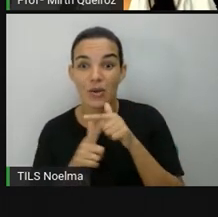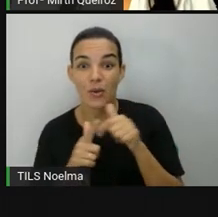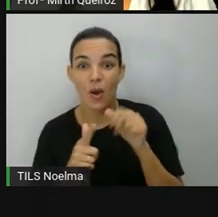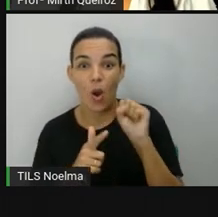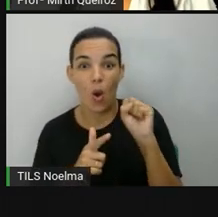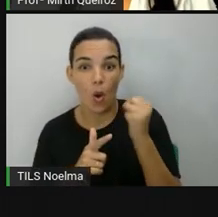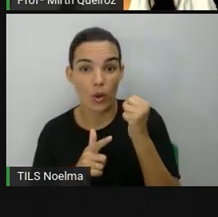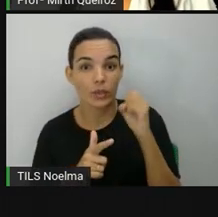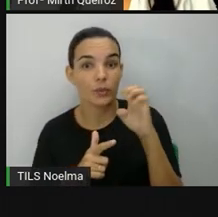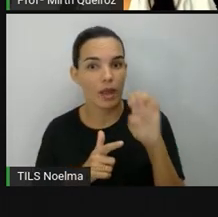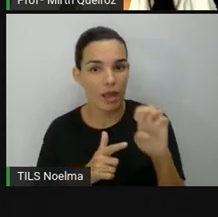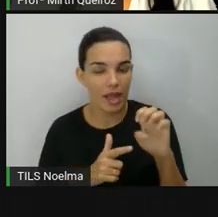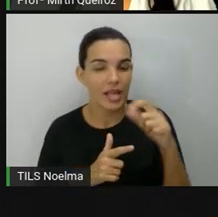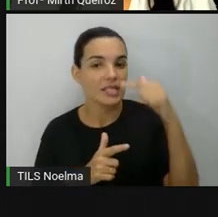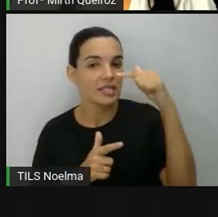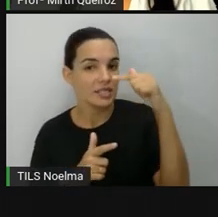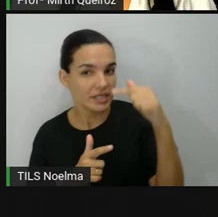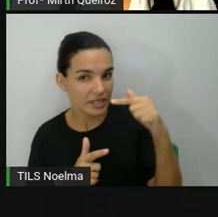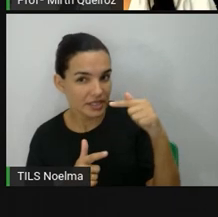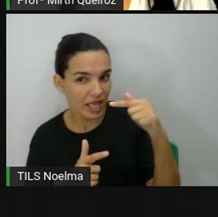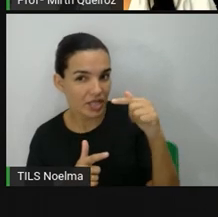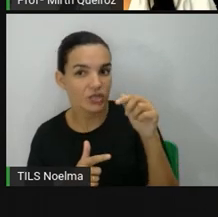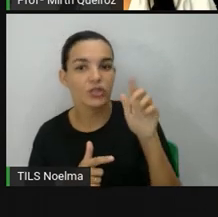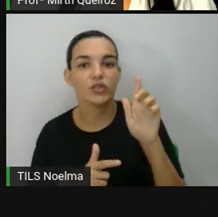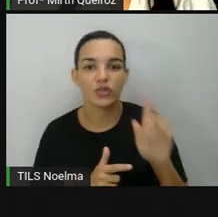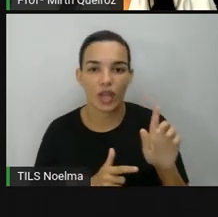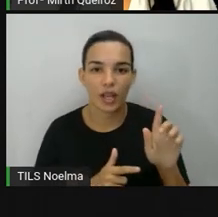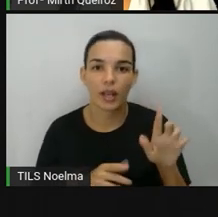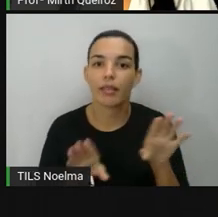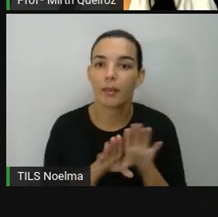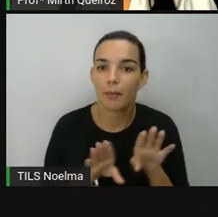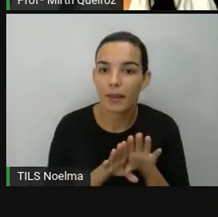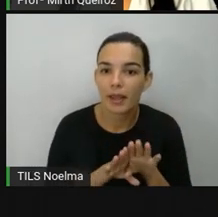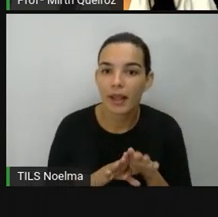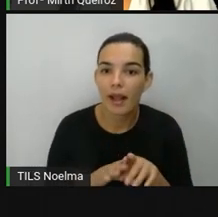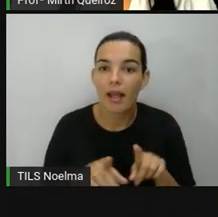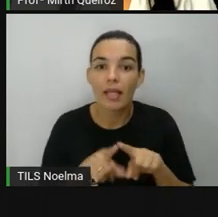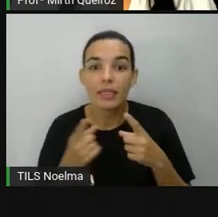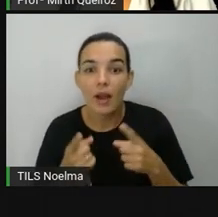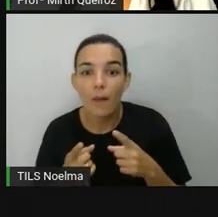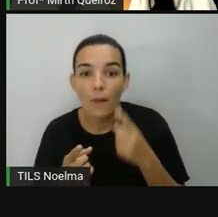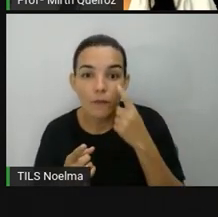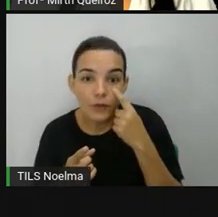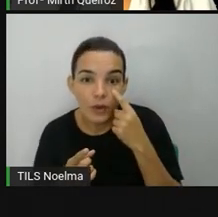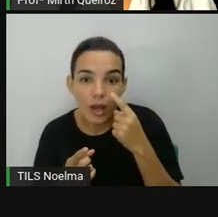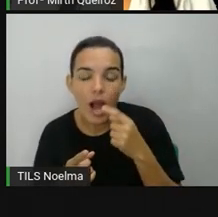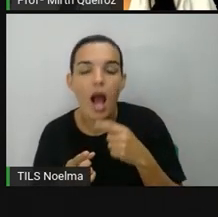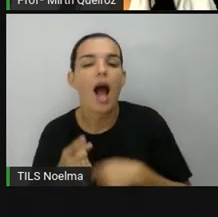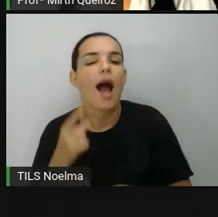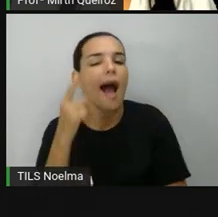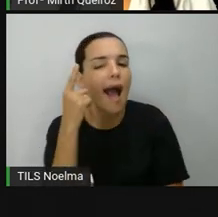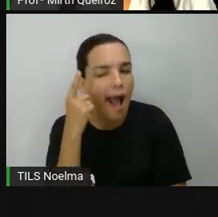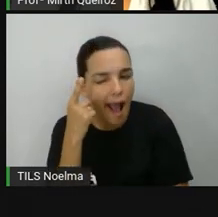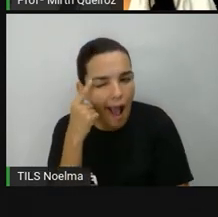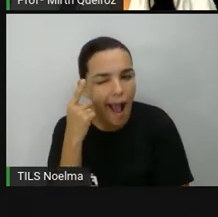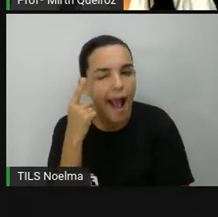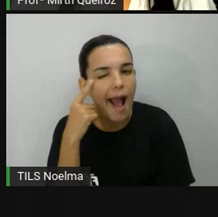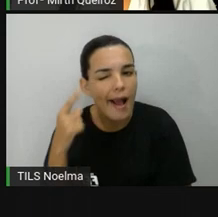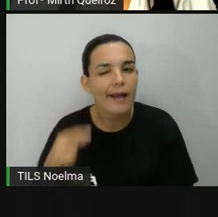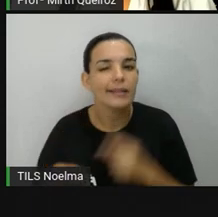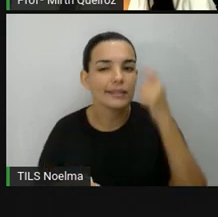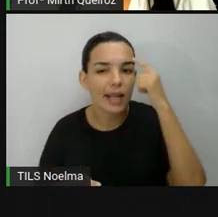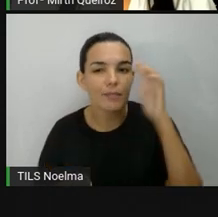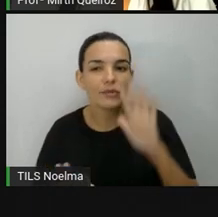8E e o 7G. Se está nessa posição, vocês já vão saber que se trata de um